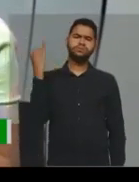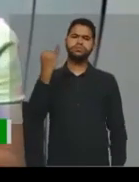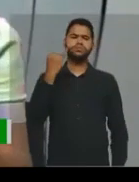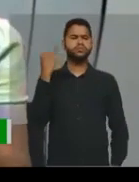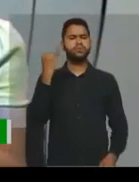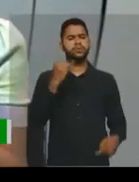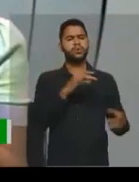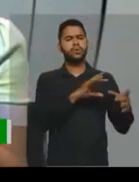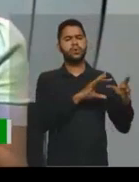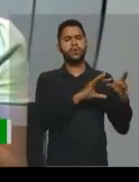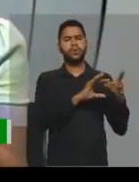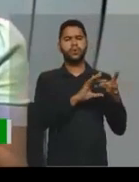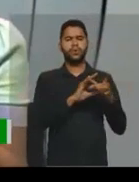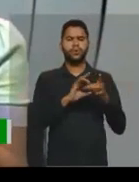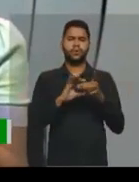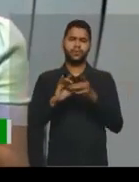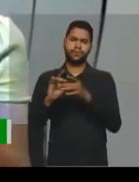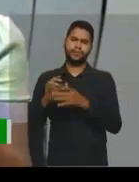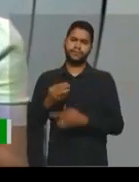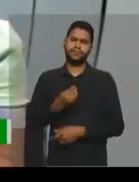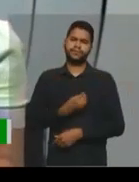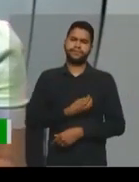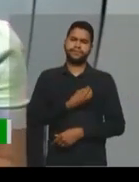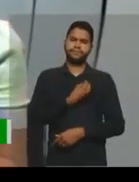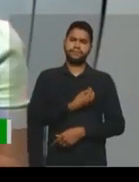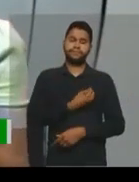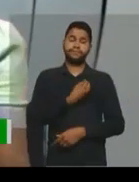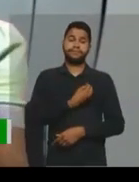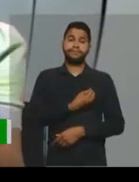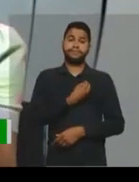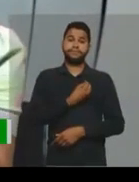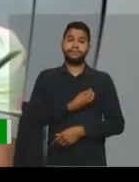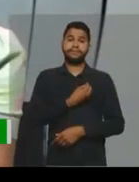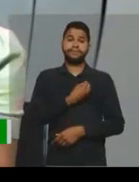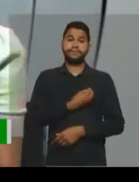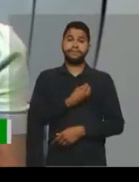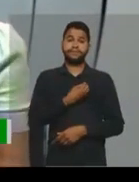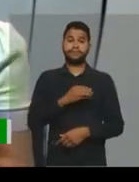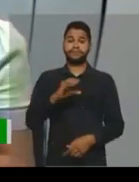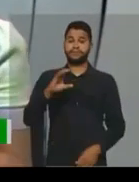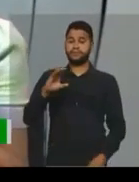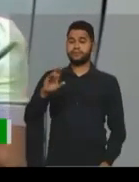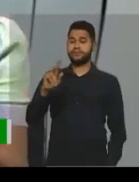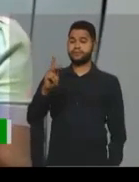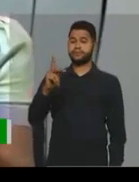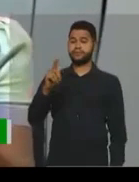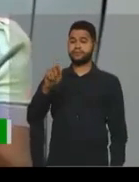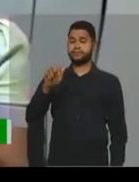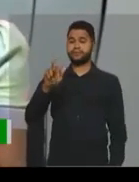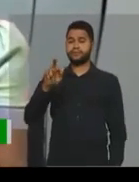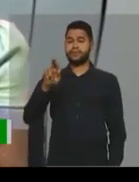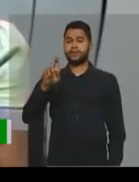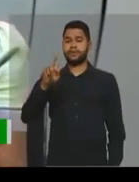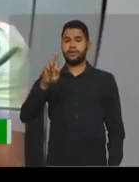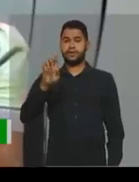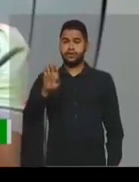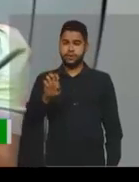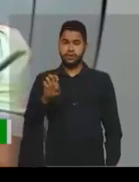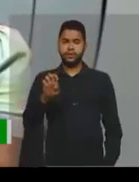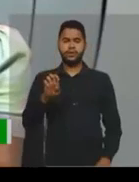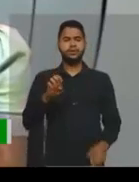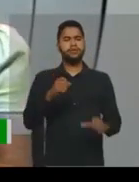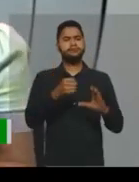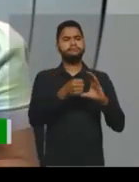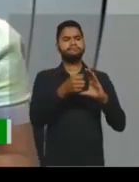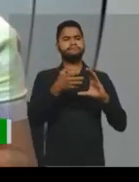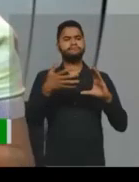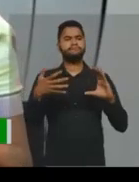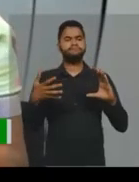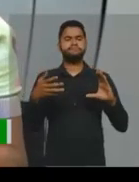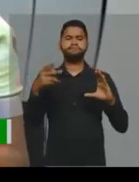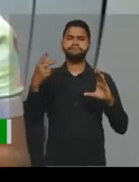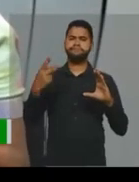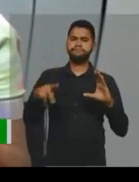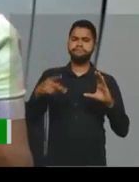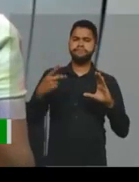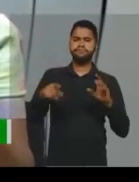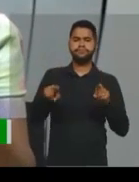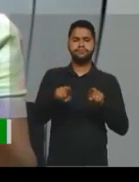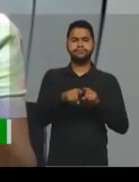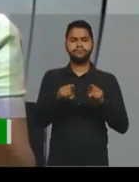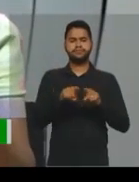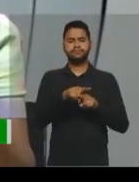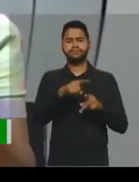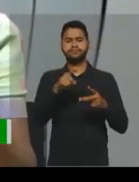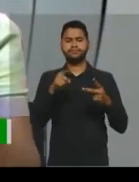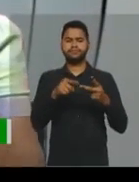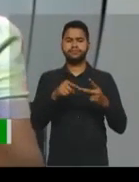contexto que estamos vivendo. Tanto a charge, nós vimos que as características da charge e do meme,